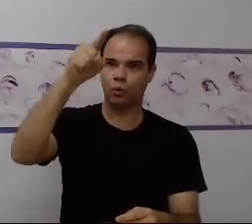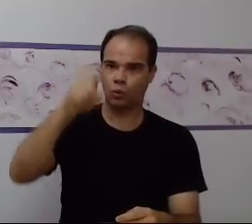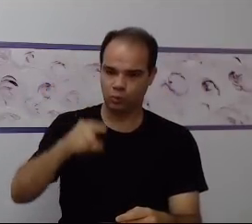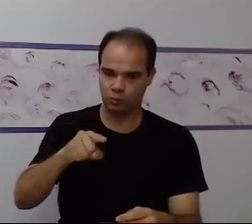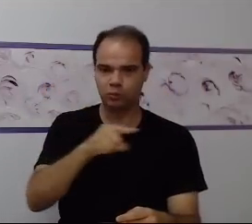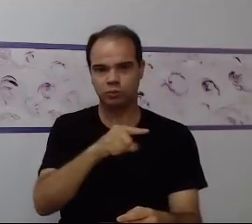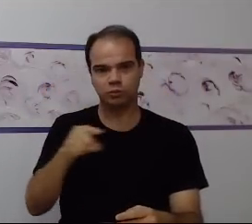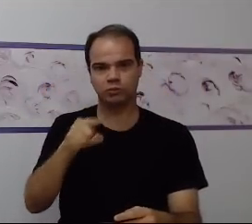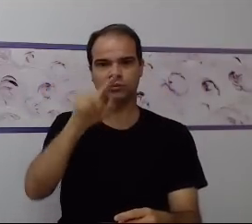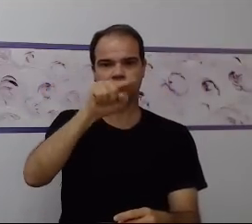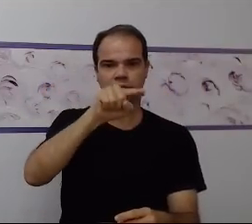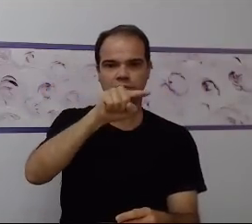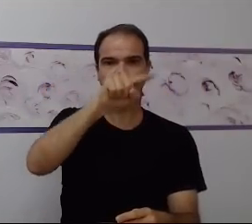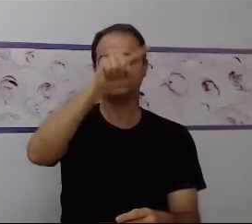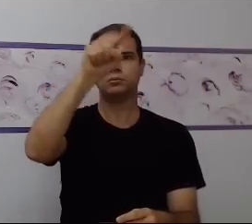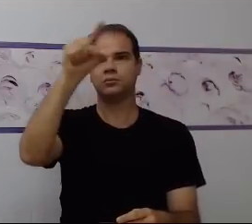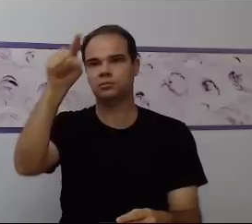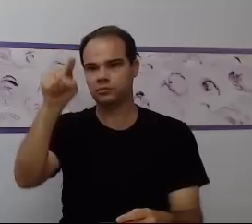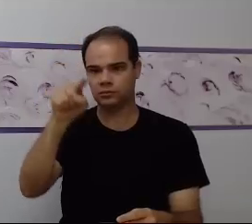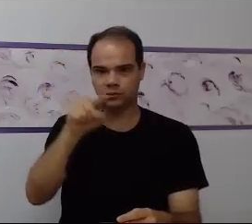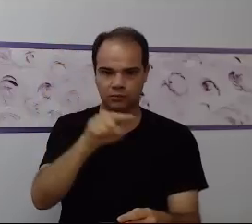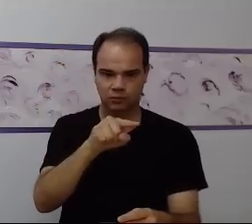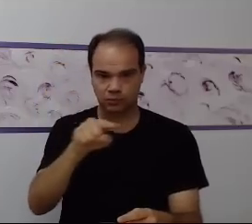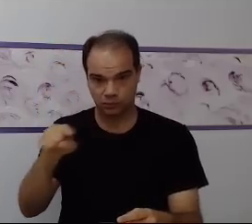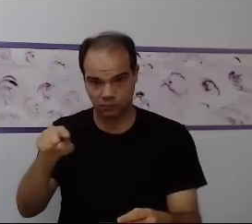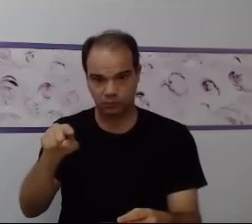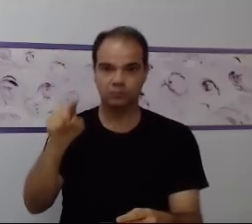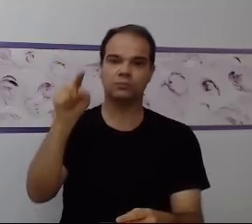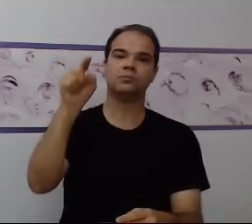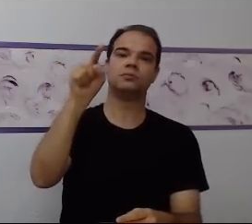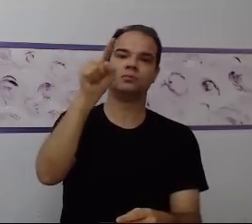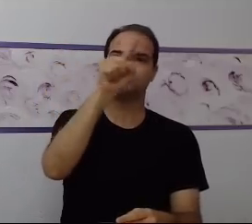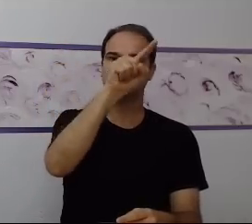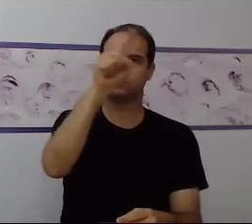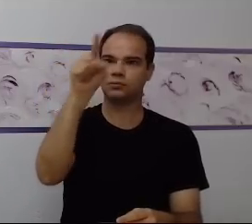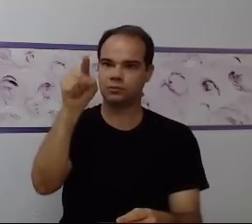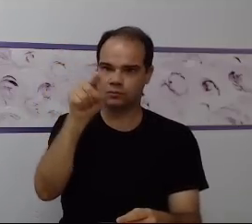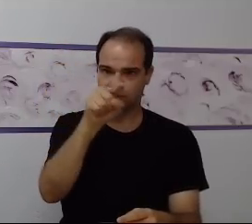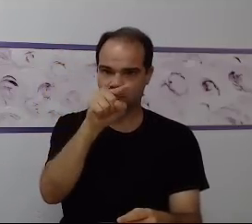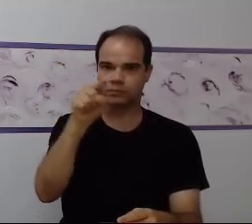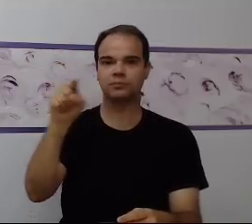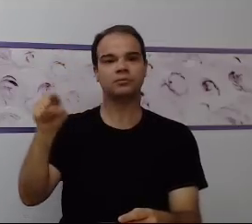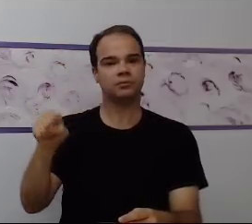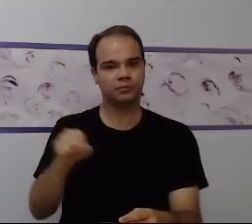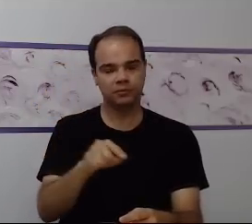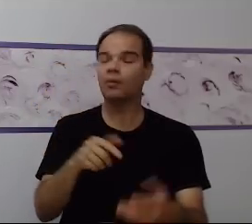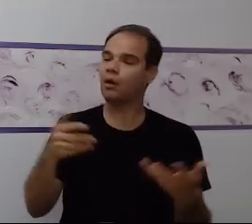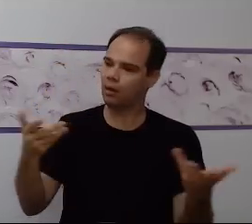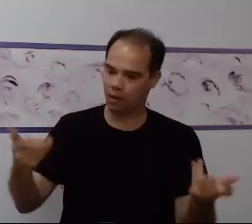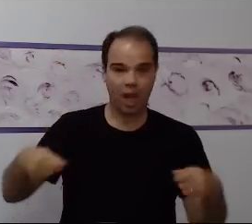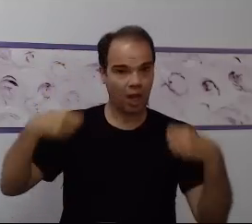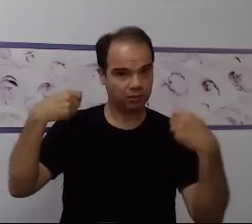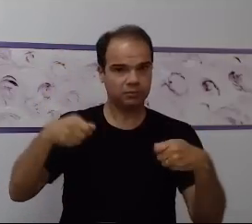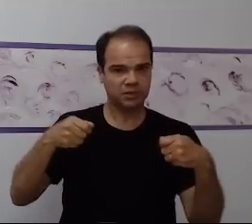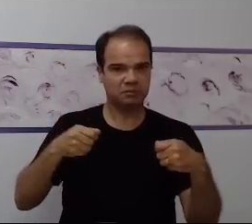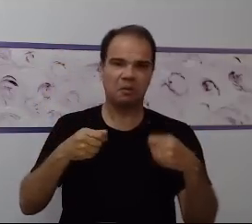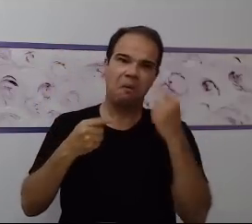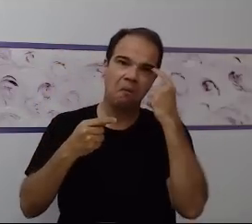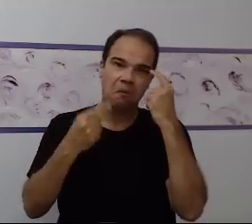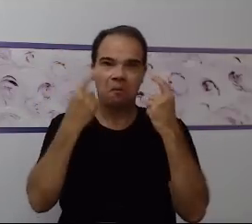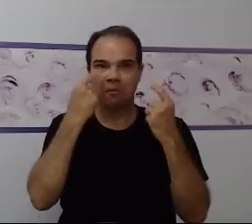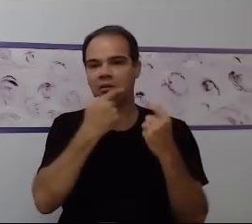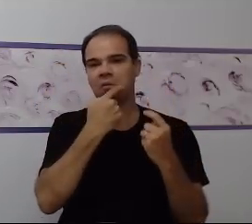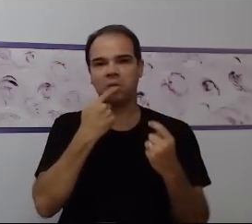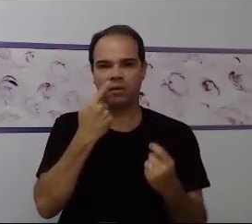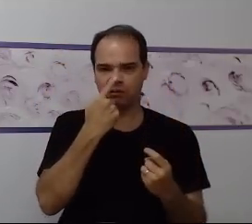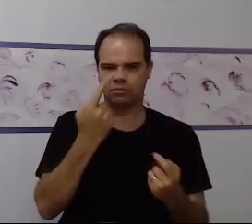isso se torna bastante complicado e se torna bastante difícil. E não só para o transtorno do espectro autista, mas para a deficiência